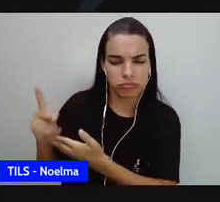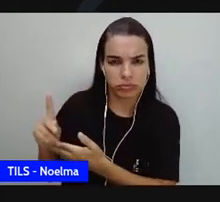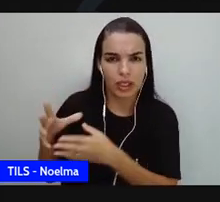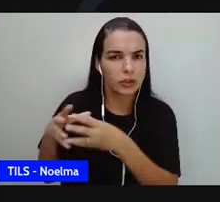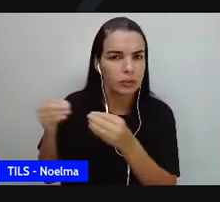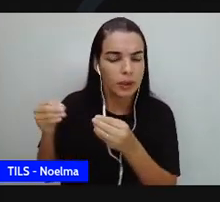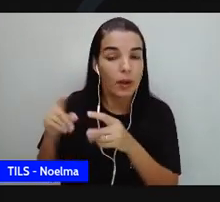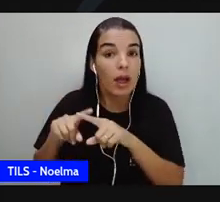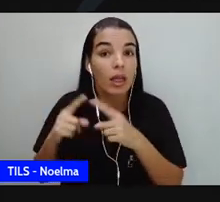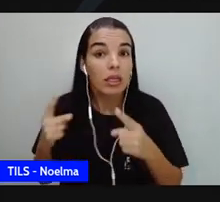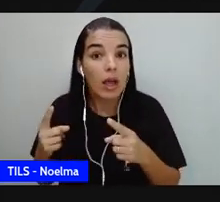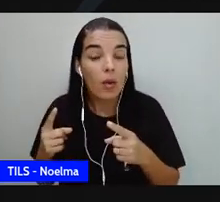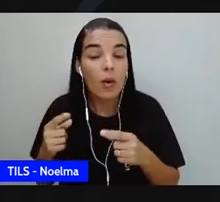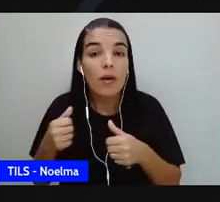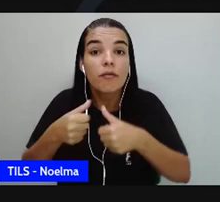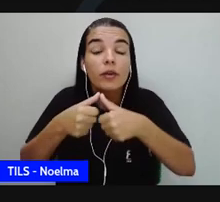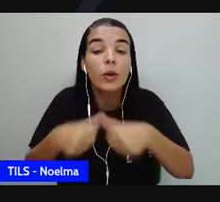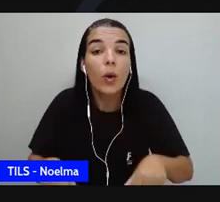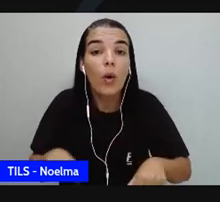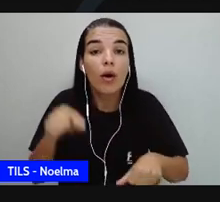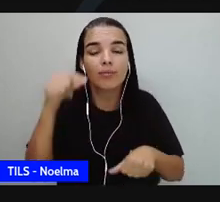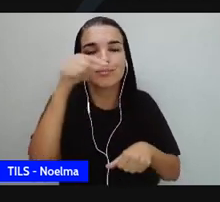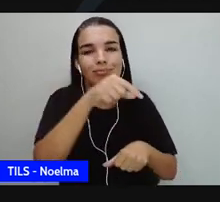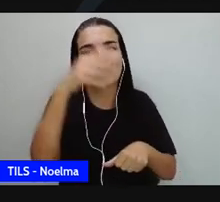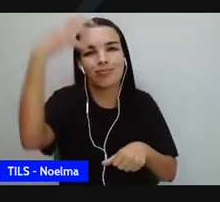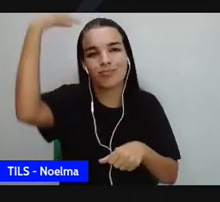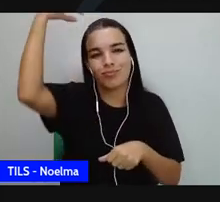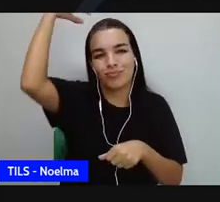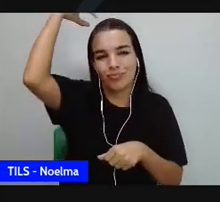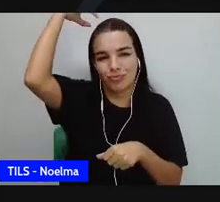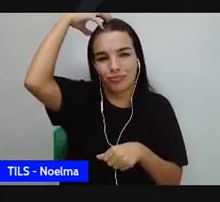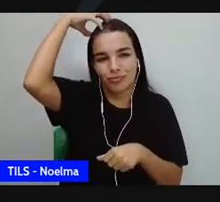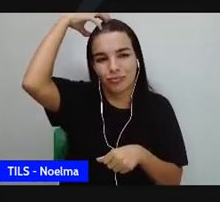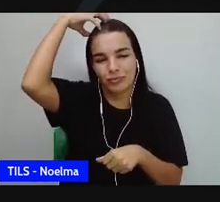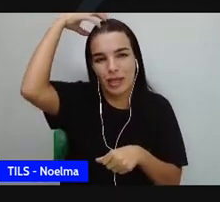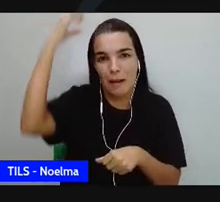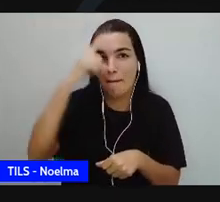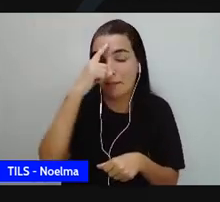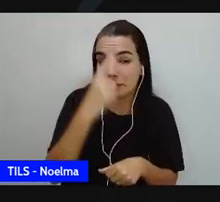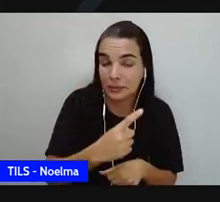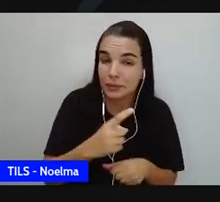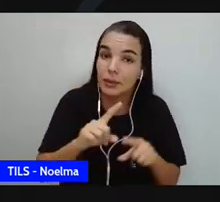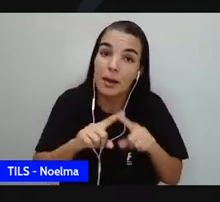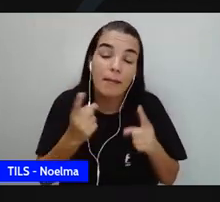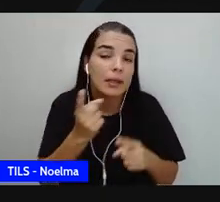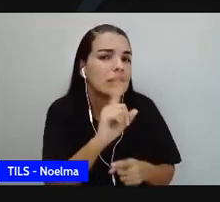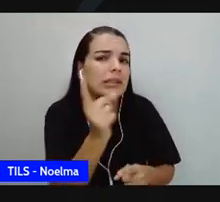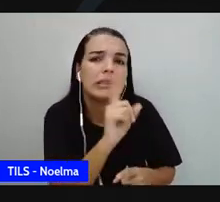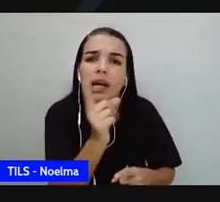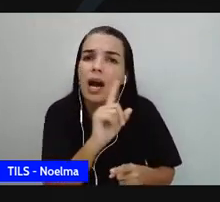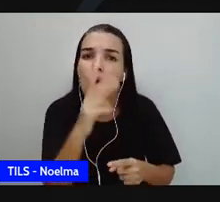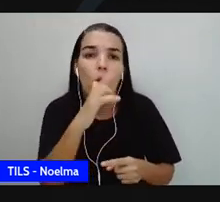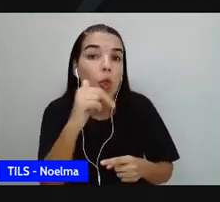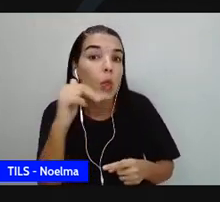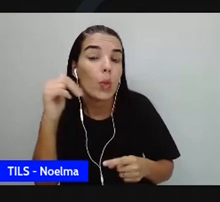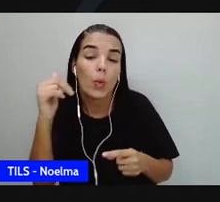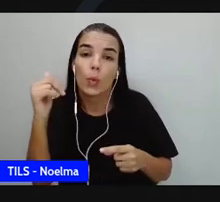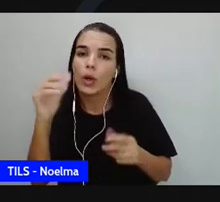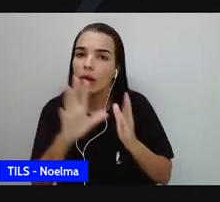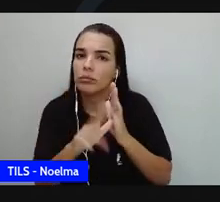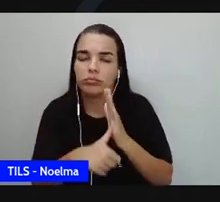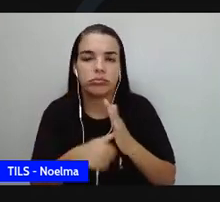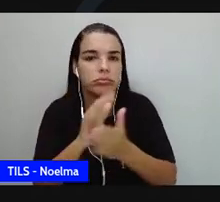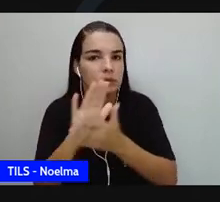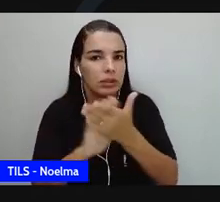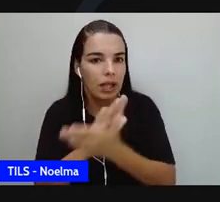acabou pesando sobre elas, não é? Elas foram acusadas de ter roubado aquele dinheiro. resultado foi para a casa dele, a mãe, família, quebrou